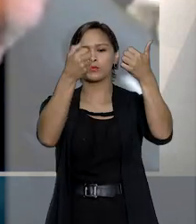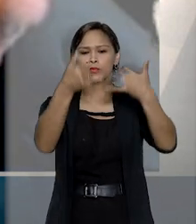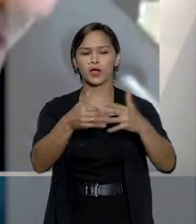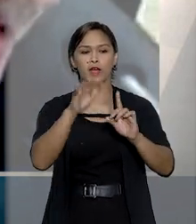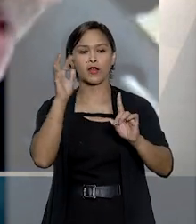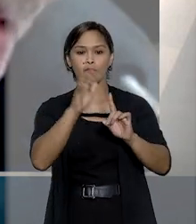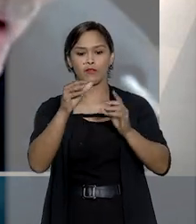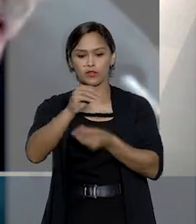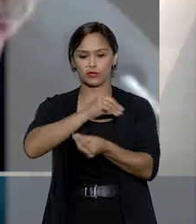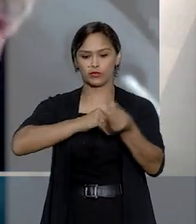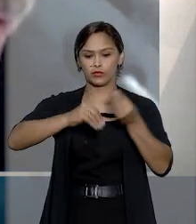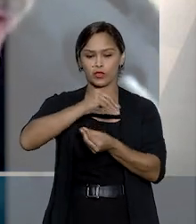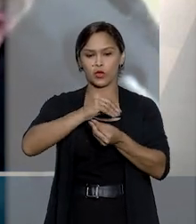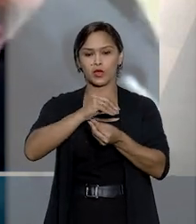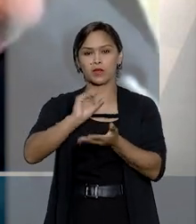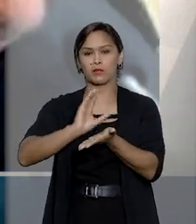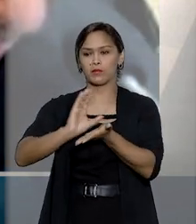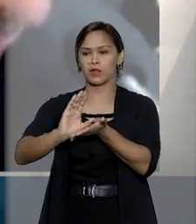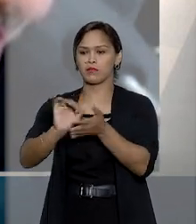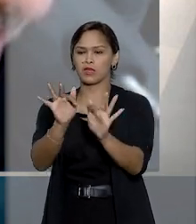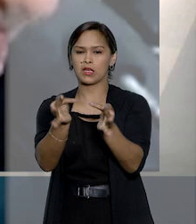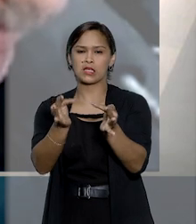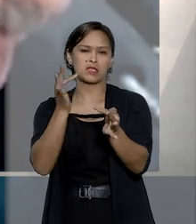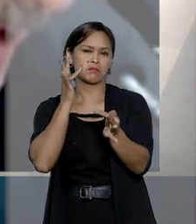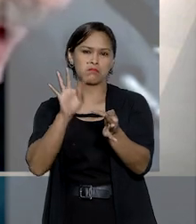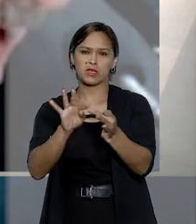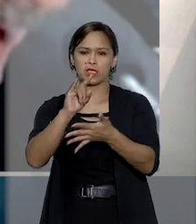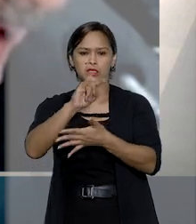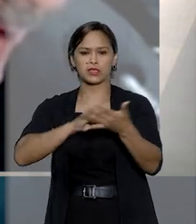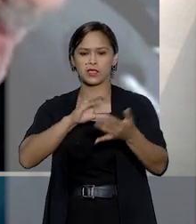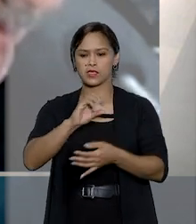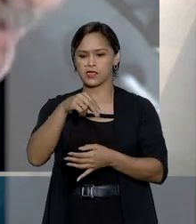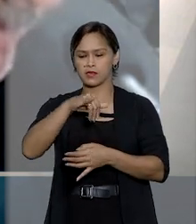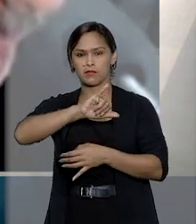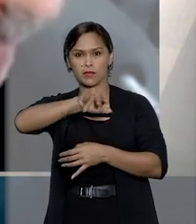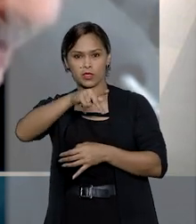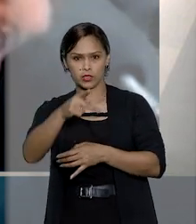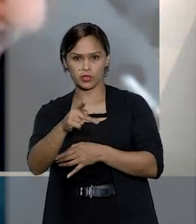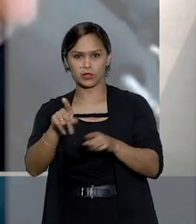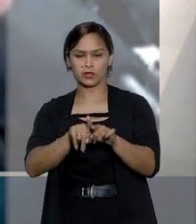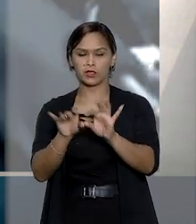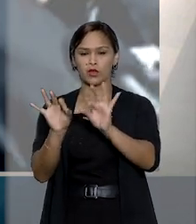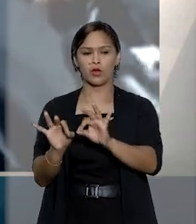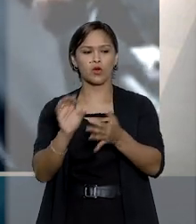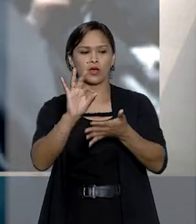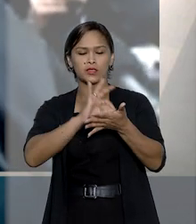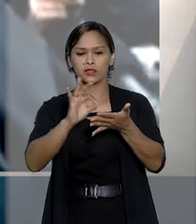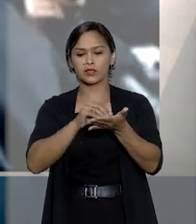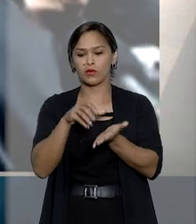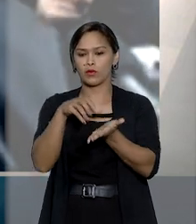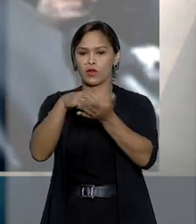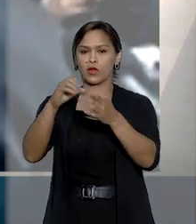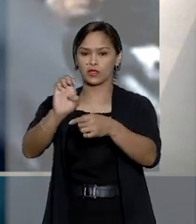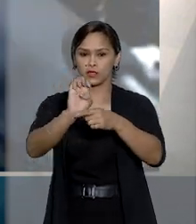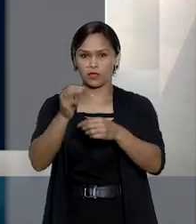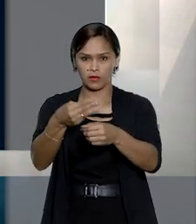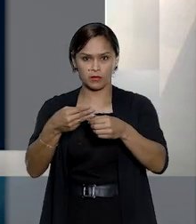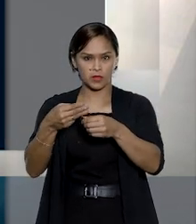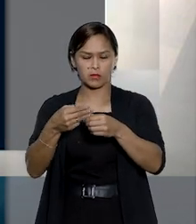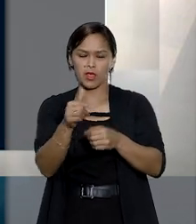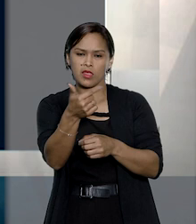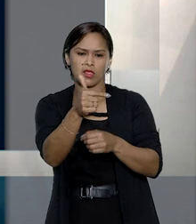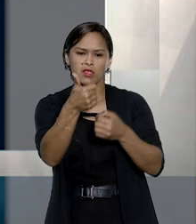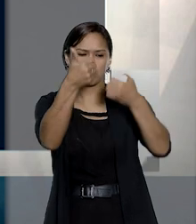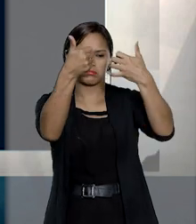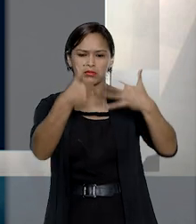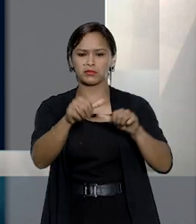de concessão do benefício, a simples atribuição de CNPJ ou a inscrição em órgãos estaduais e municipais não